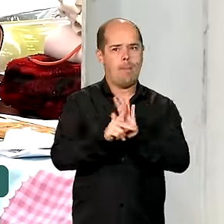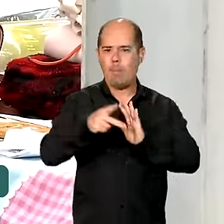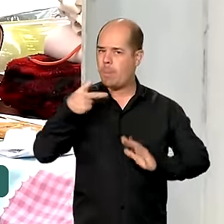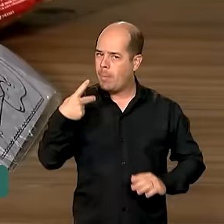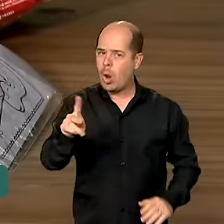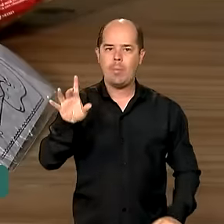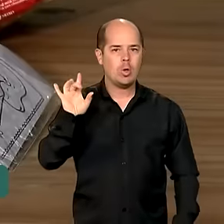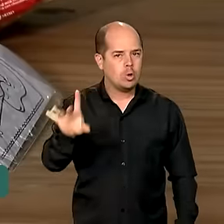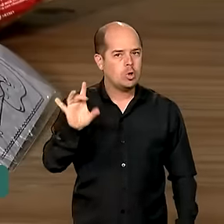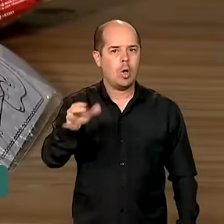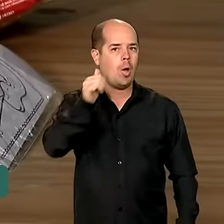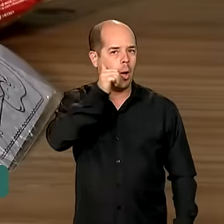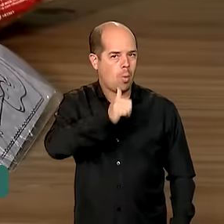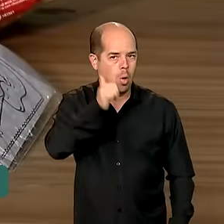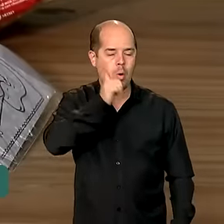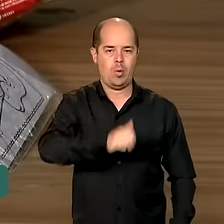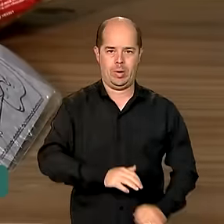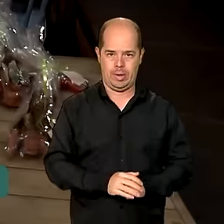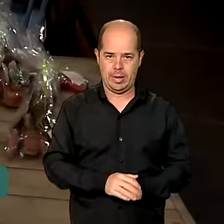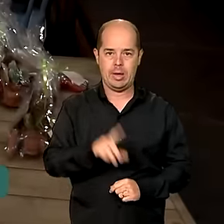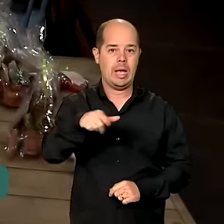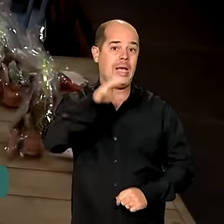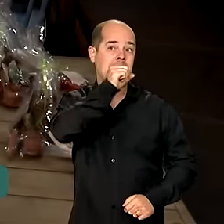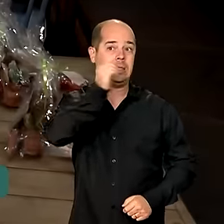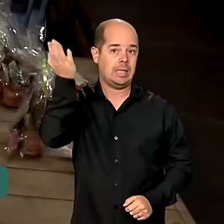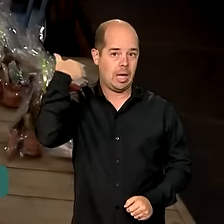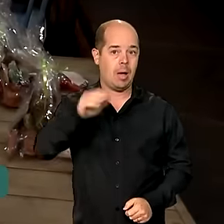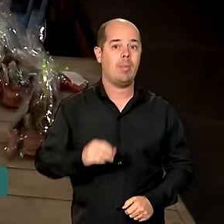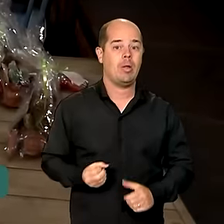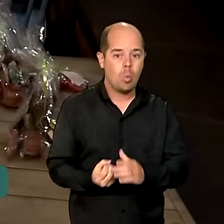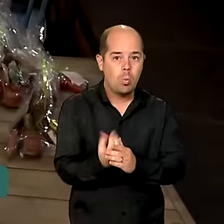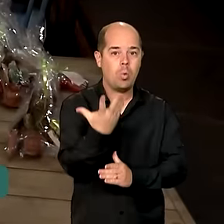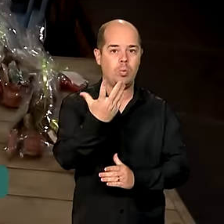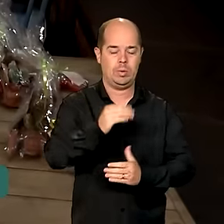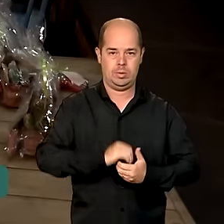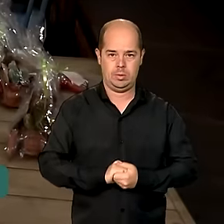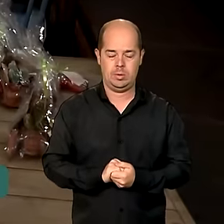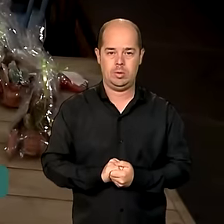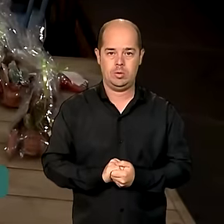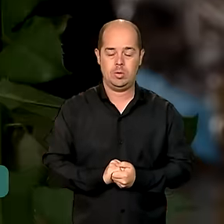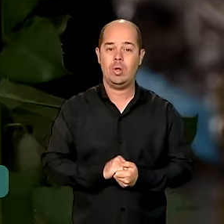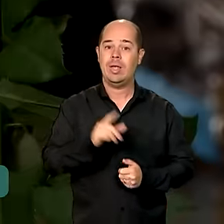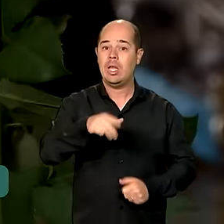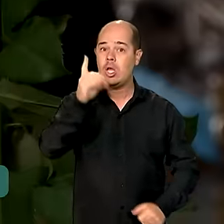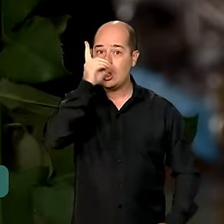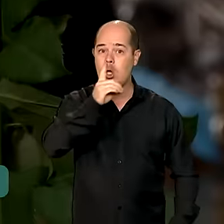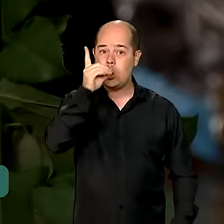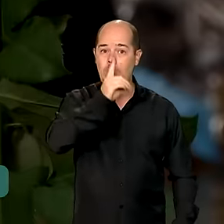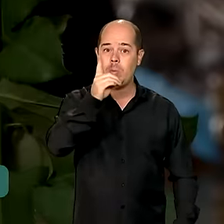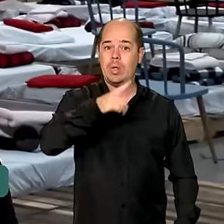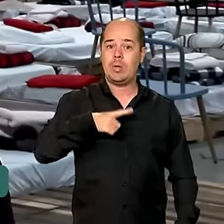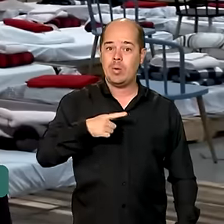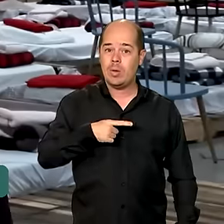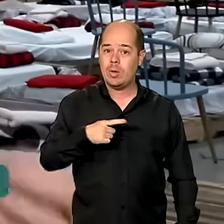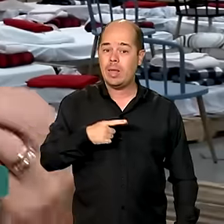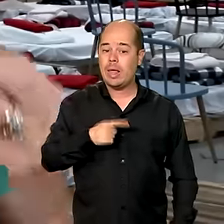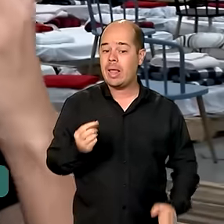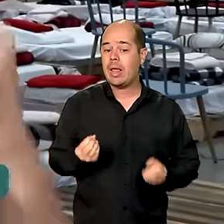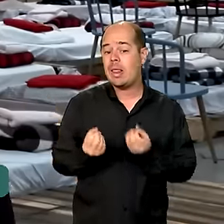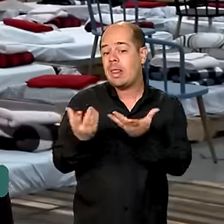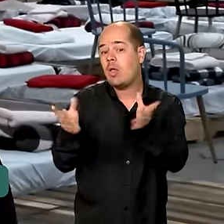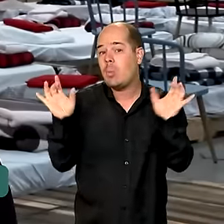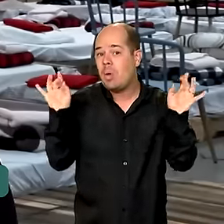no sábado. E logo em seguida, no domingo, Dia das Mães, o acolhimento ganhou um toque especial. É